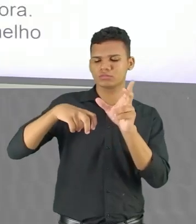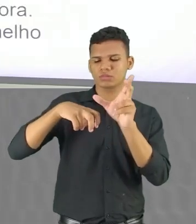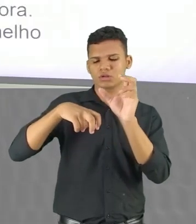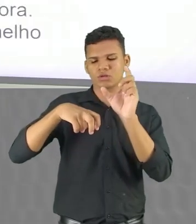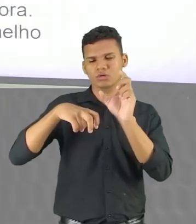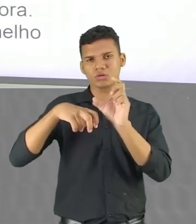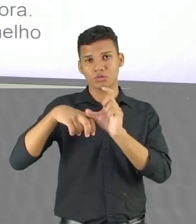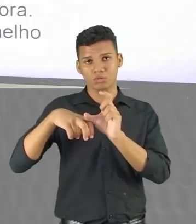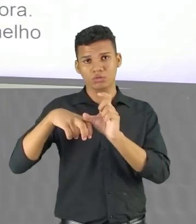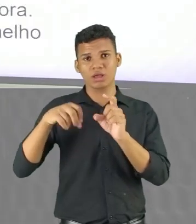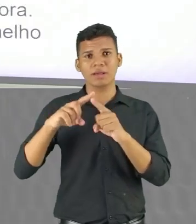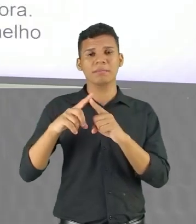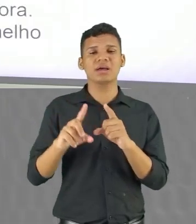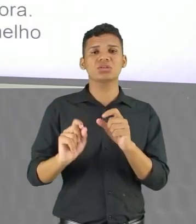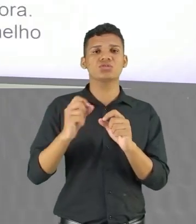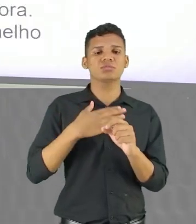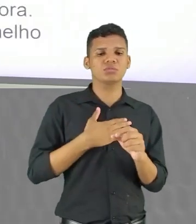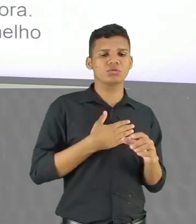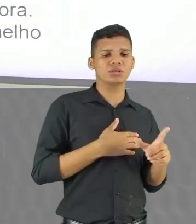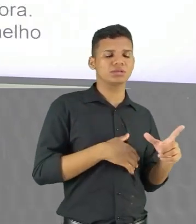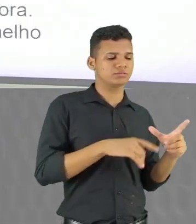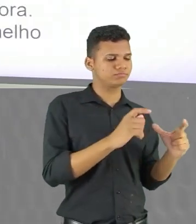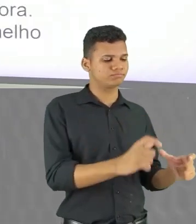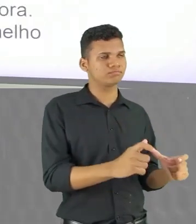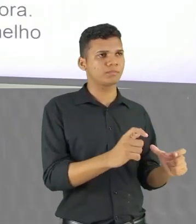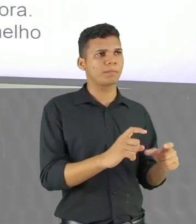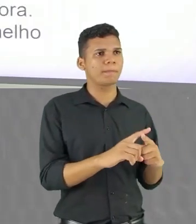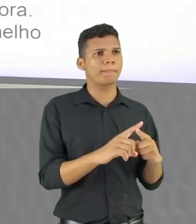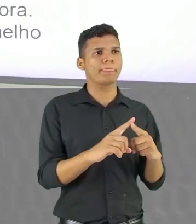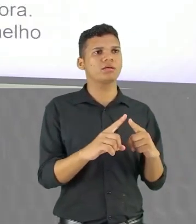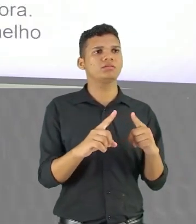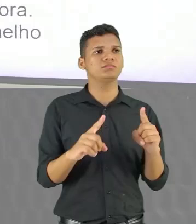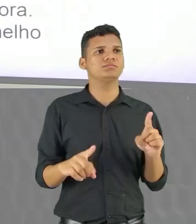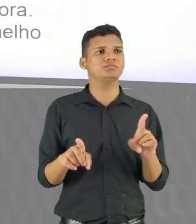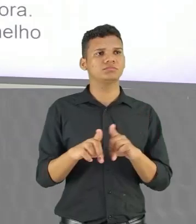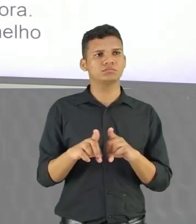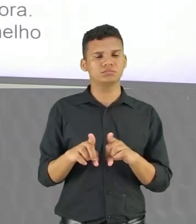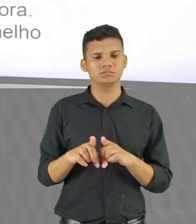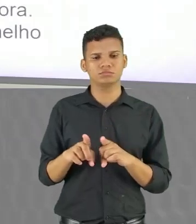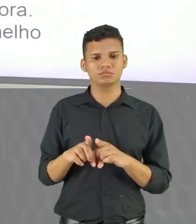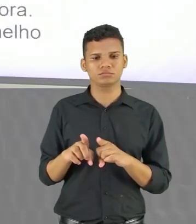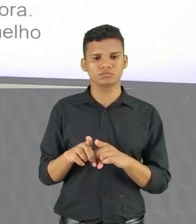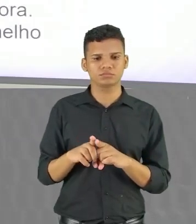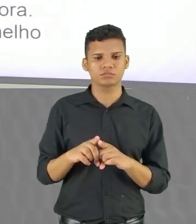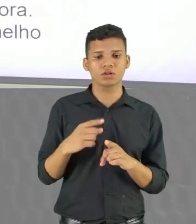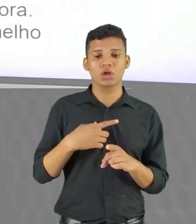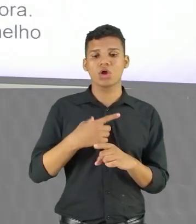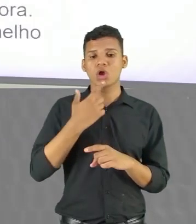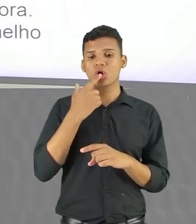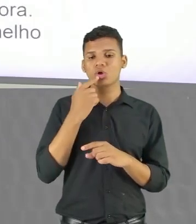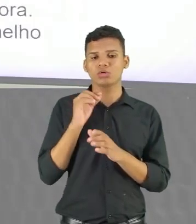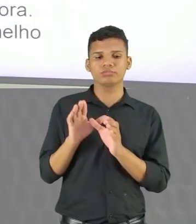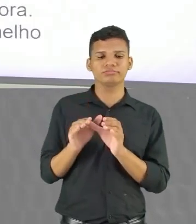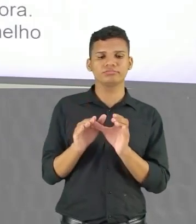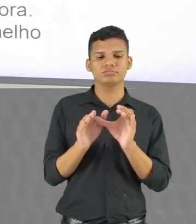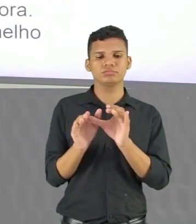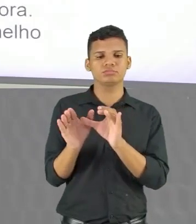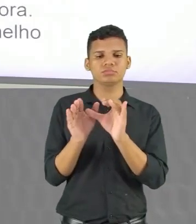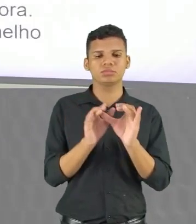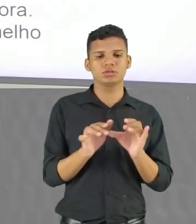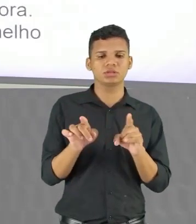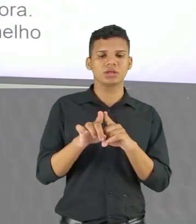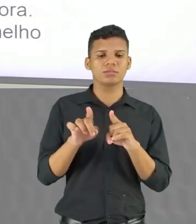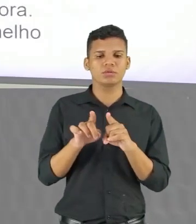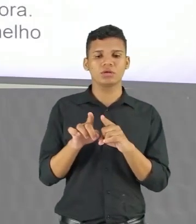Em meu quintal A aurora Clarim de lacre Este pavão vermelho Sobrepuja Os